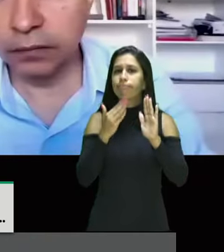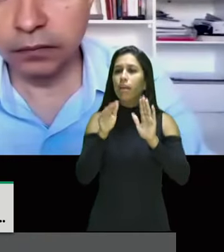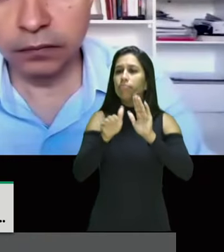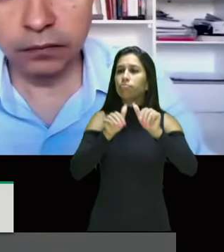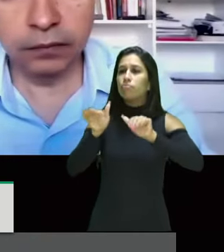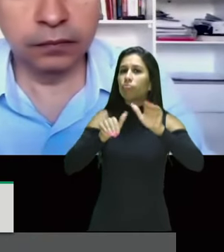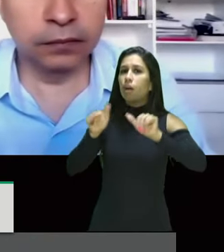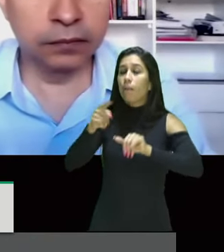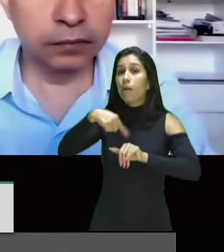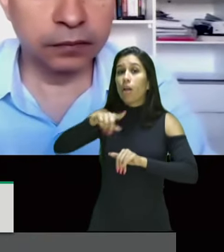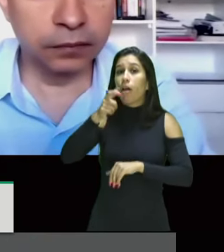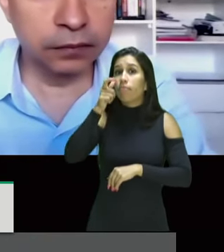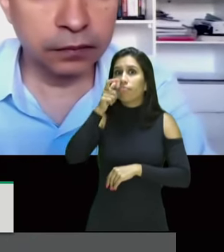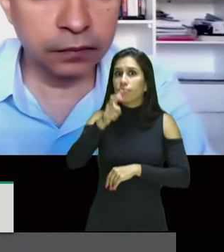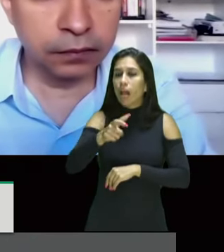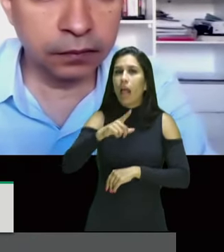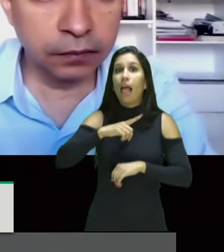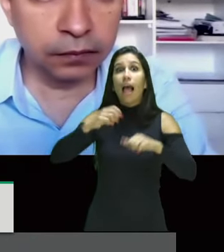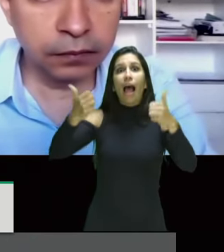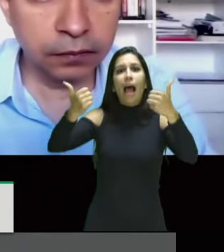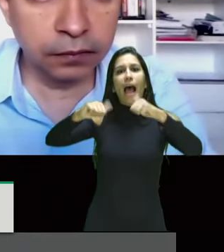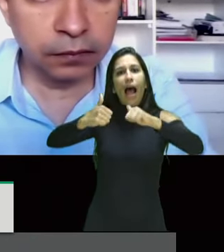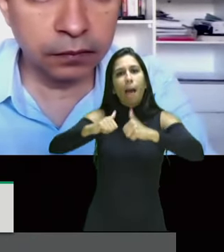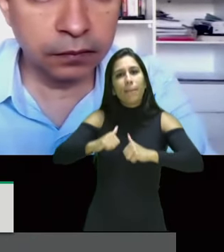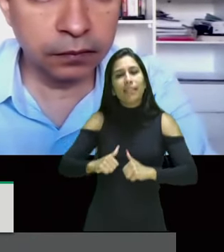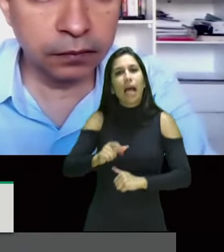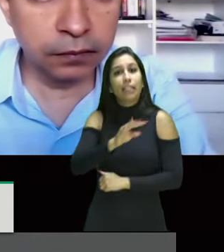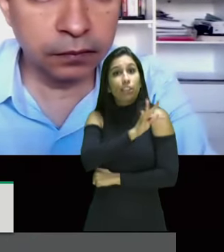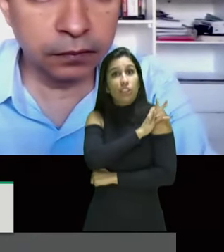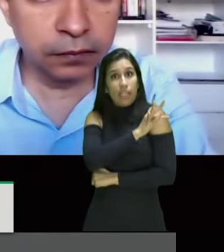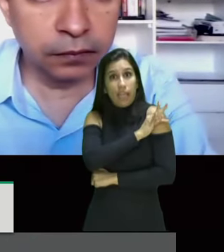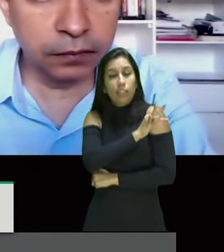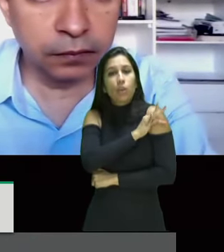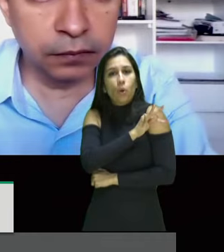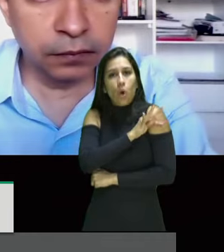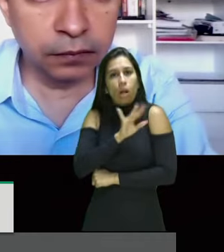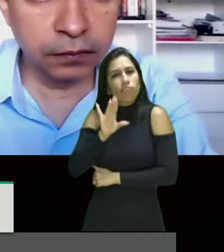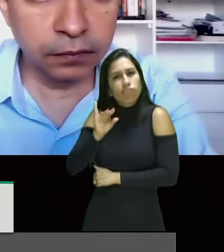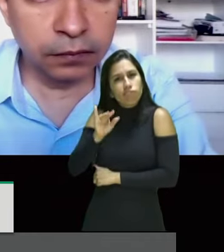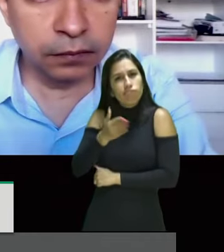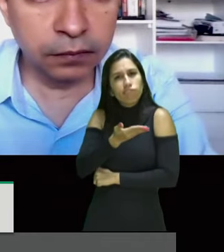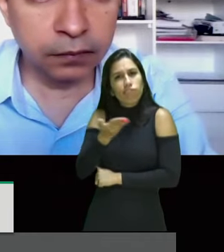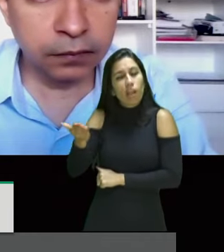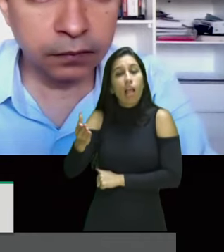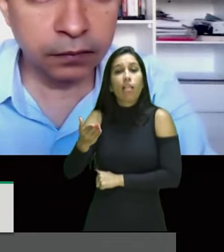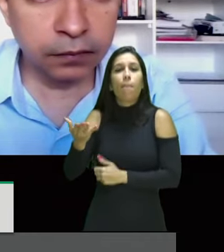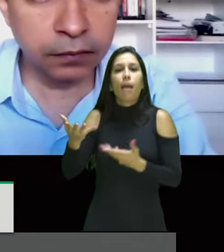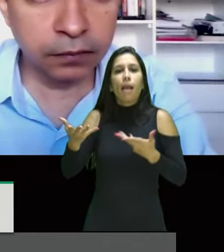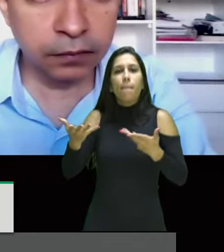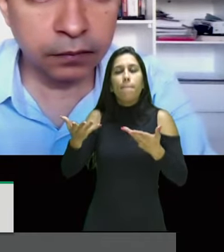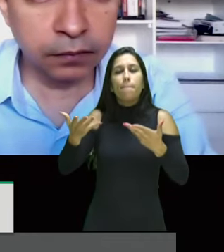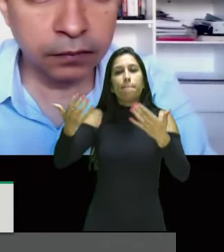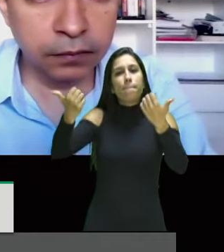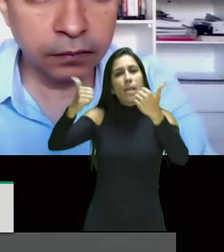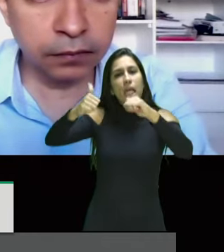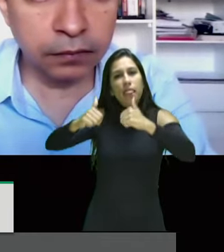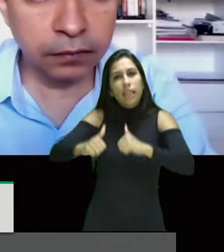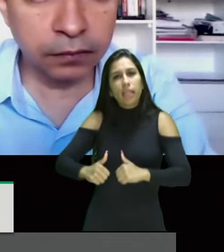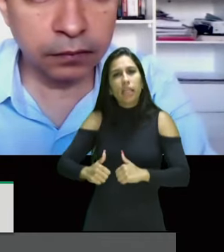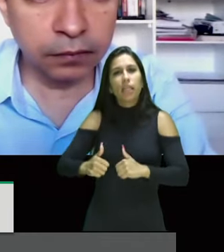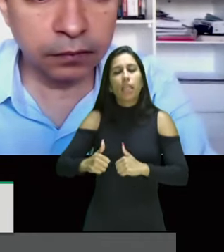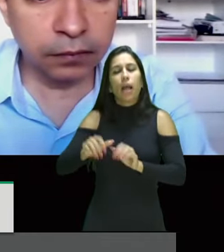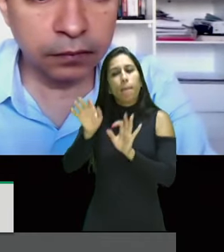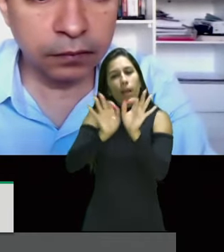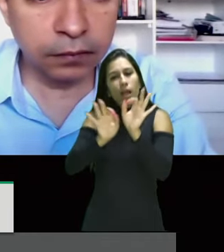interesses e habilidade técnico-científica, para atividade de planejamento e aplicação de uma forma,